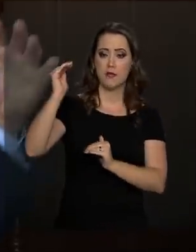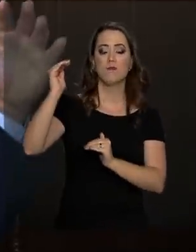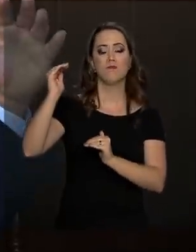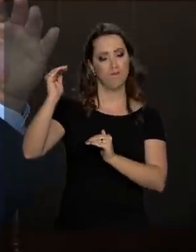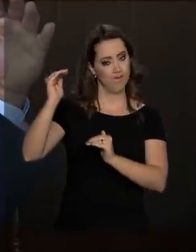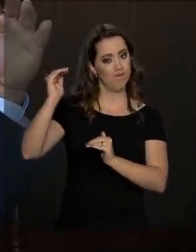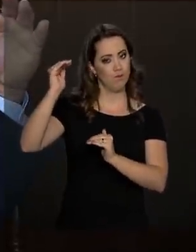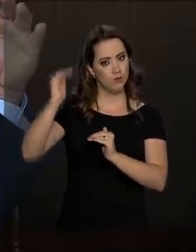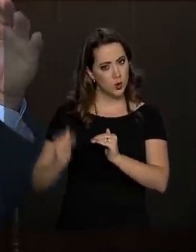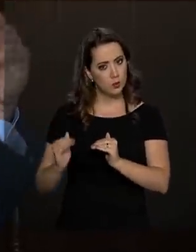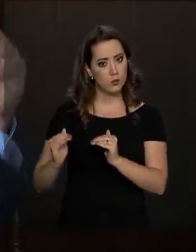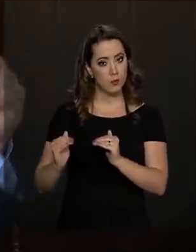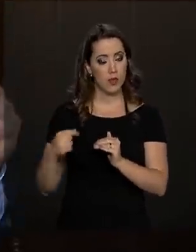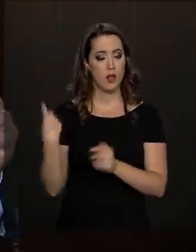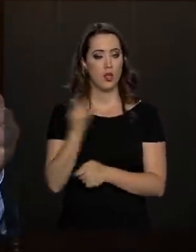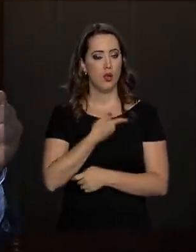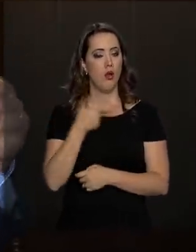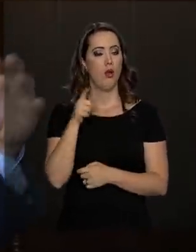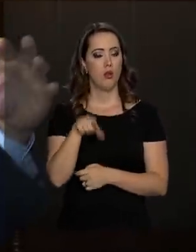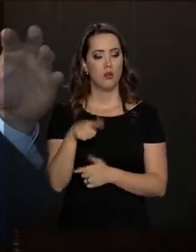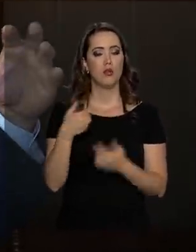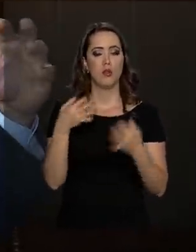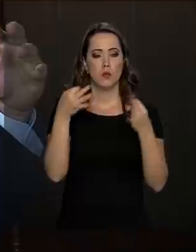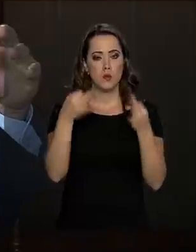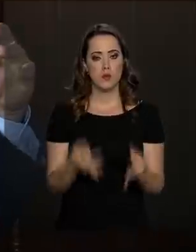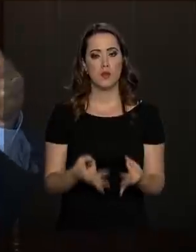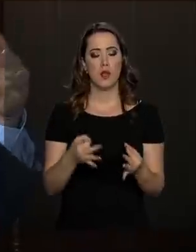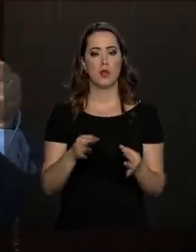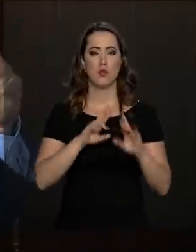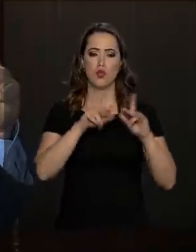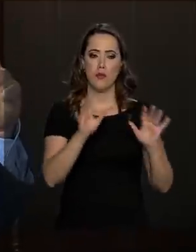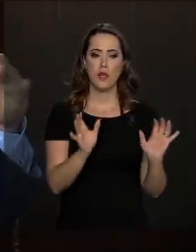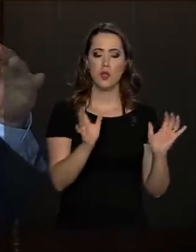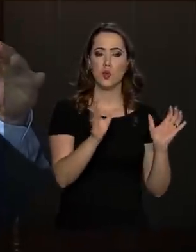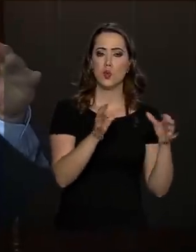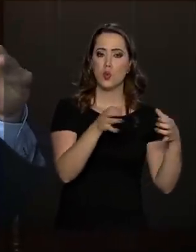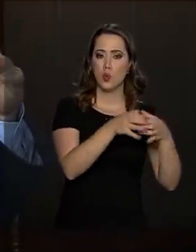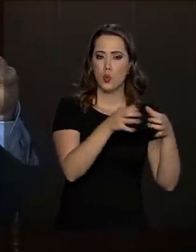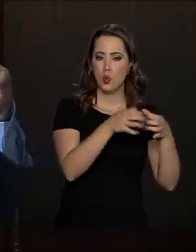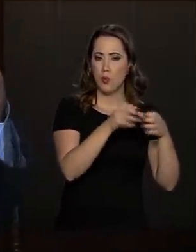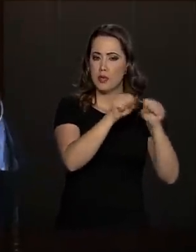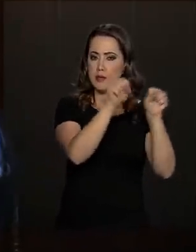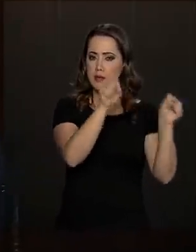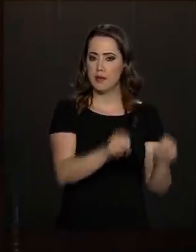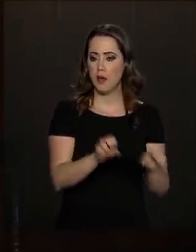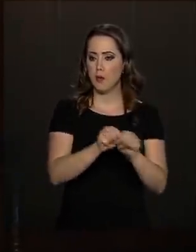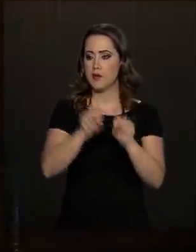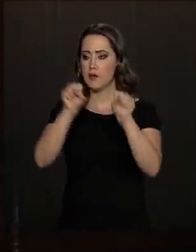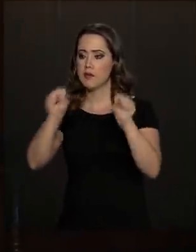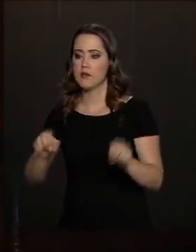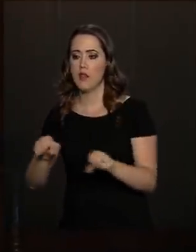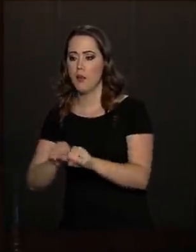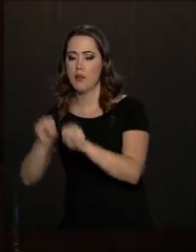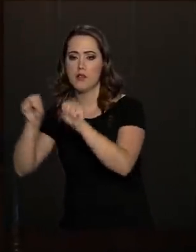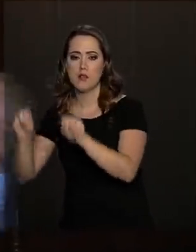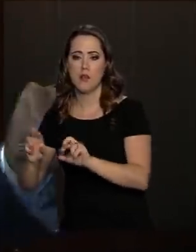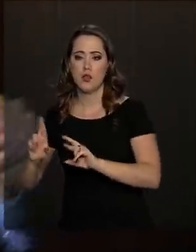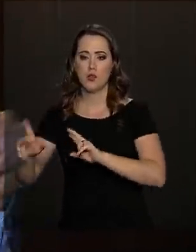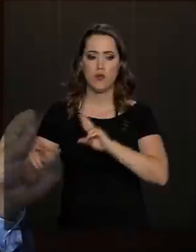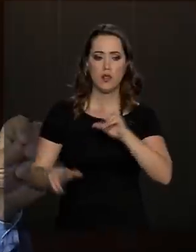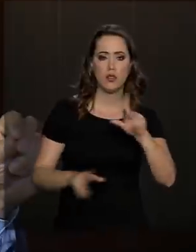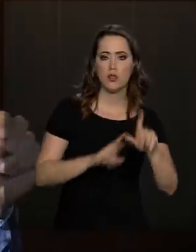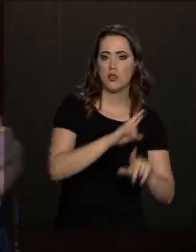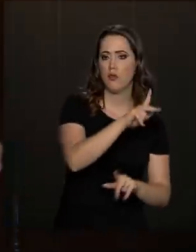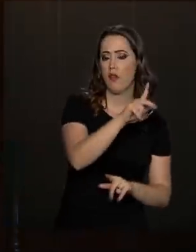nós estamos conseguindo realmente pegar os regimes diferentes que havia no Brasil e começando a fazê-los convergir. Partem de